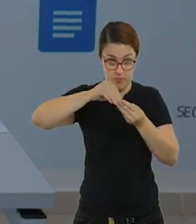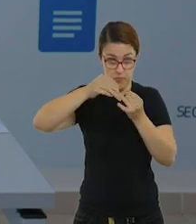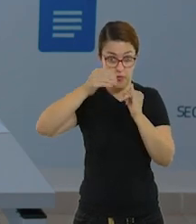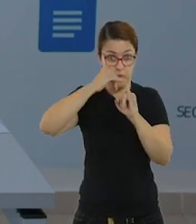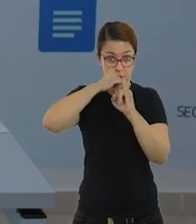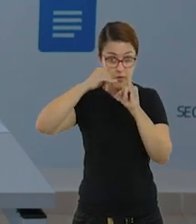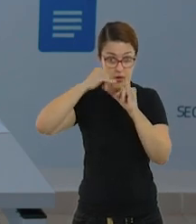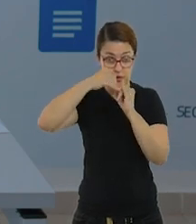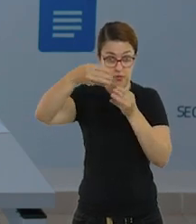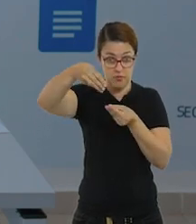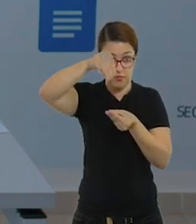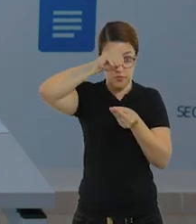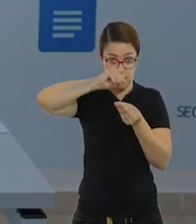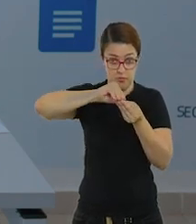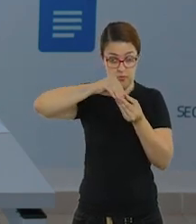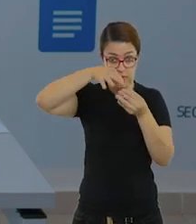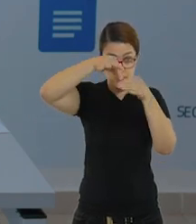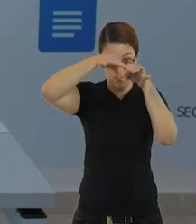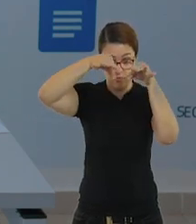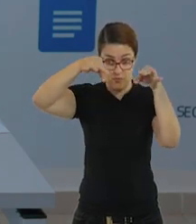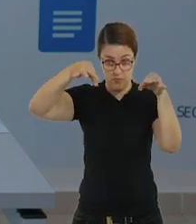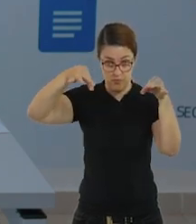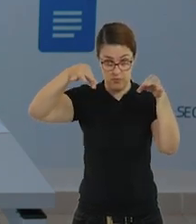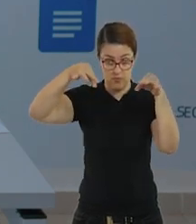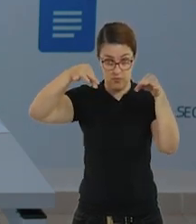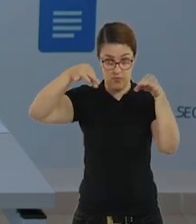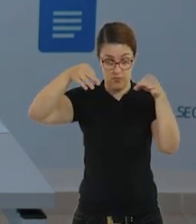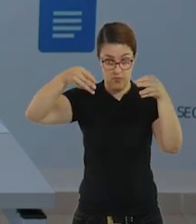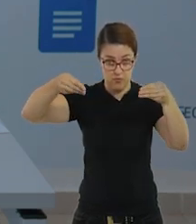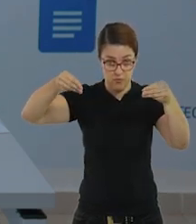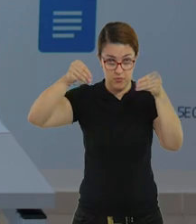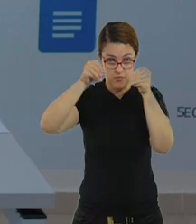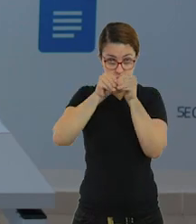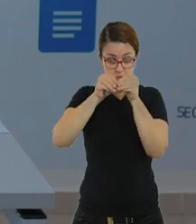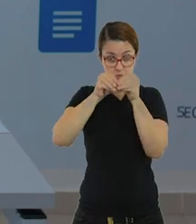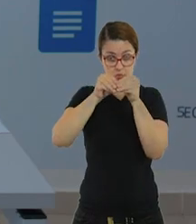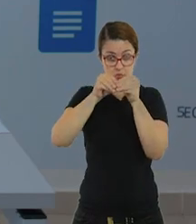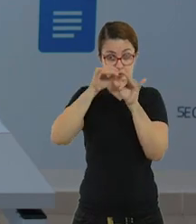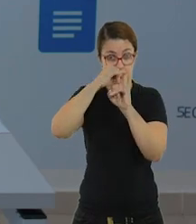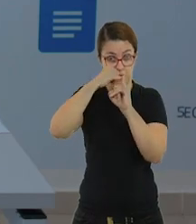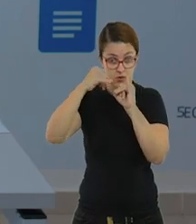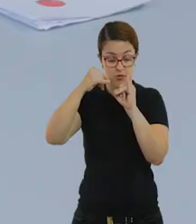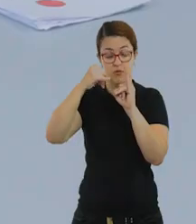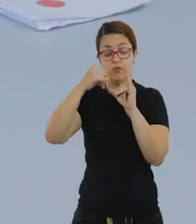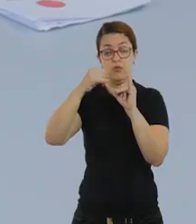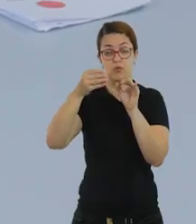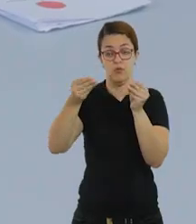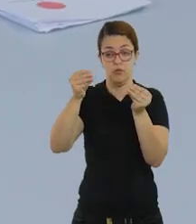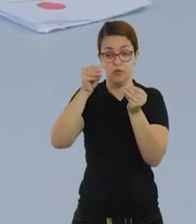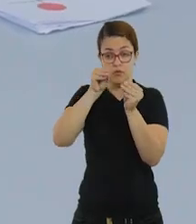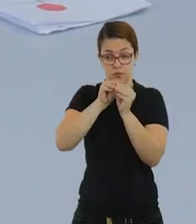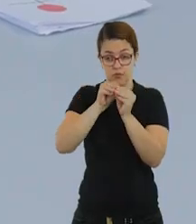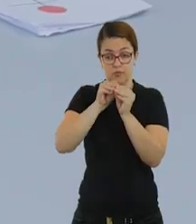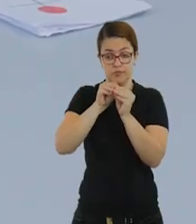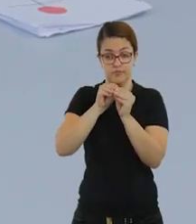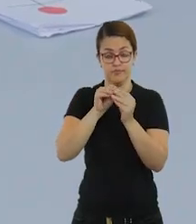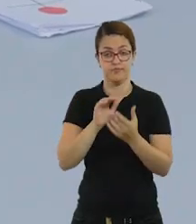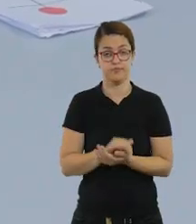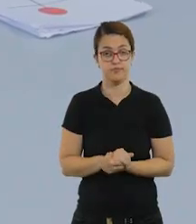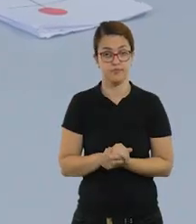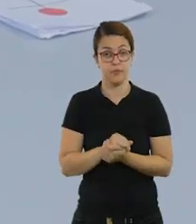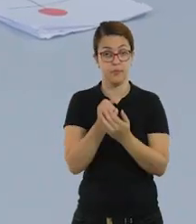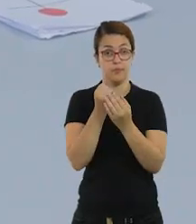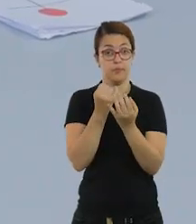para ficar do tamanho exato de um baralho. Então você une as pontas da folha, demarca o meio e, mais uma